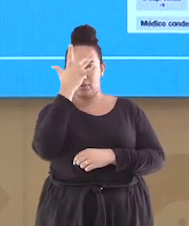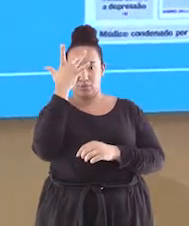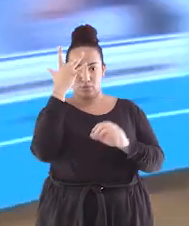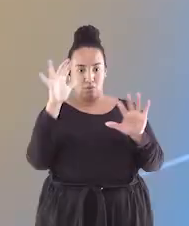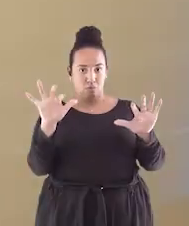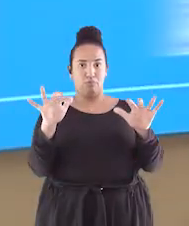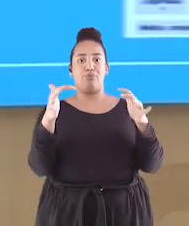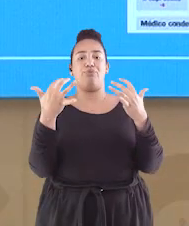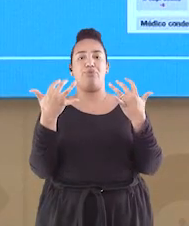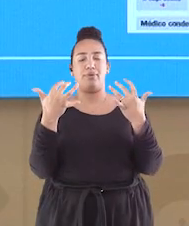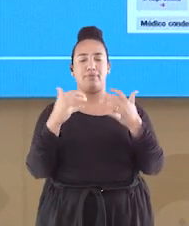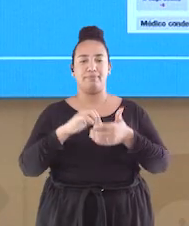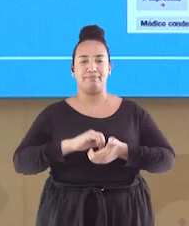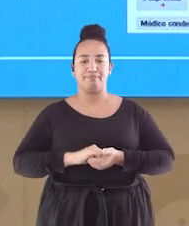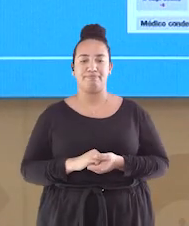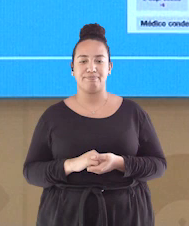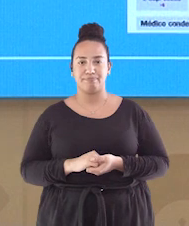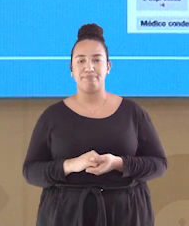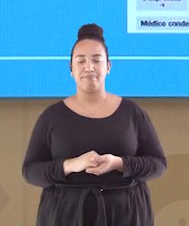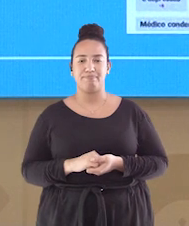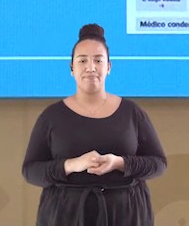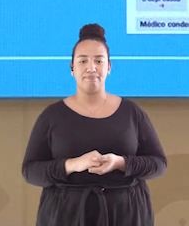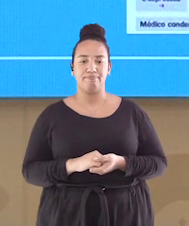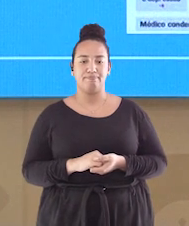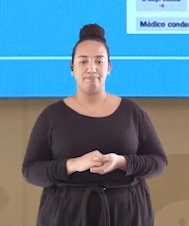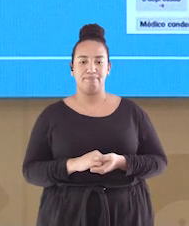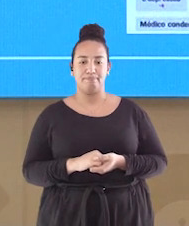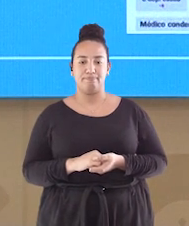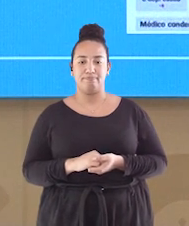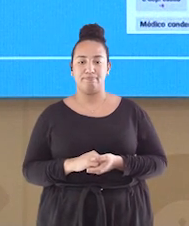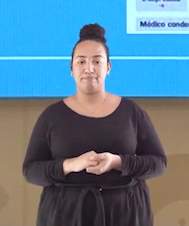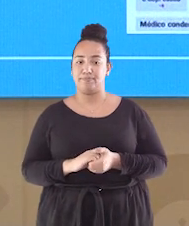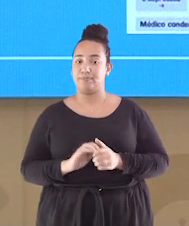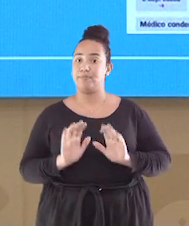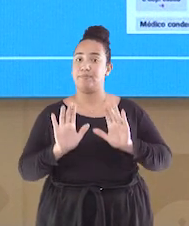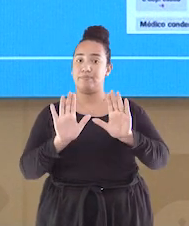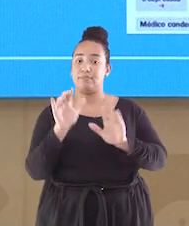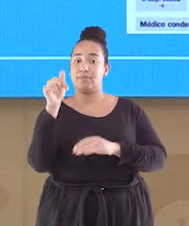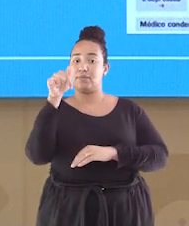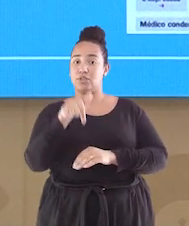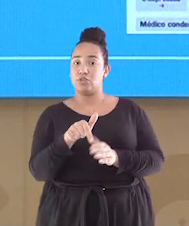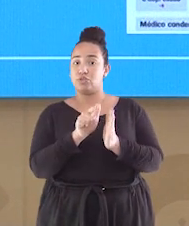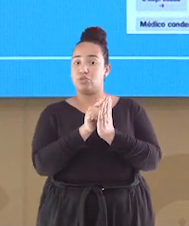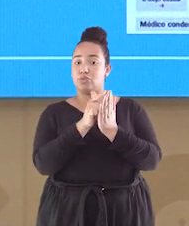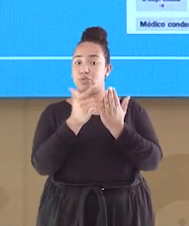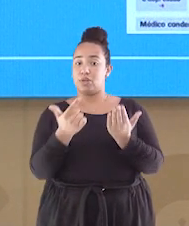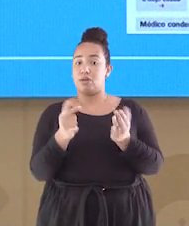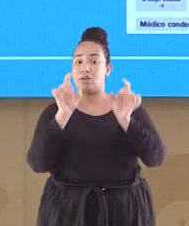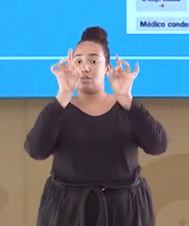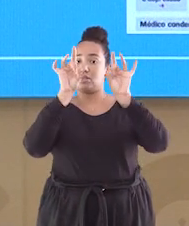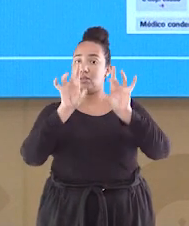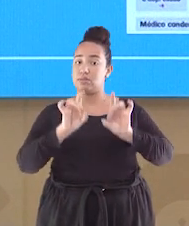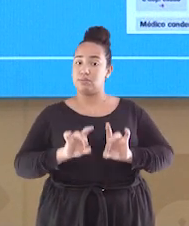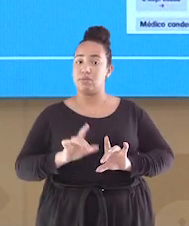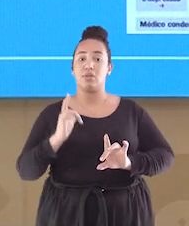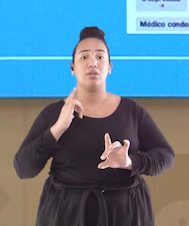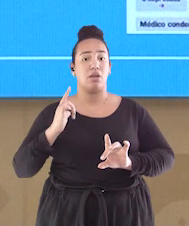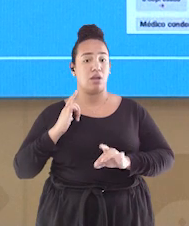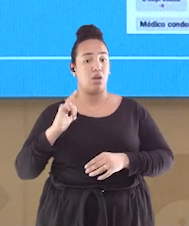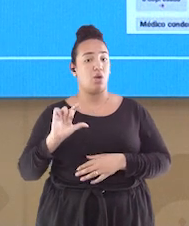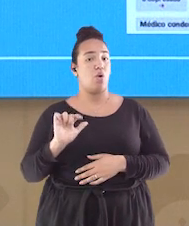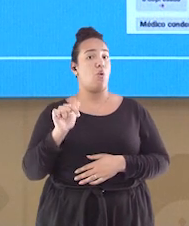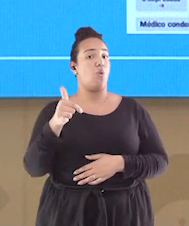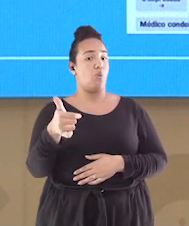leitor. Mas esta é uma edição especial e encontramos ainda outro destaque,